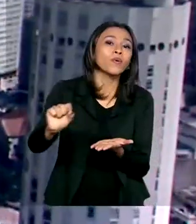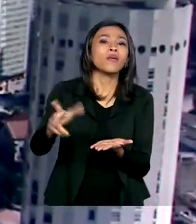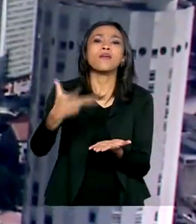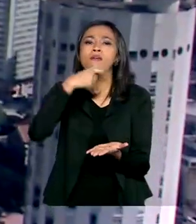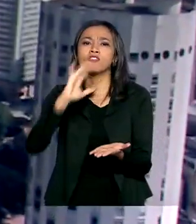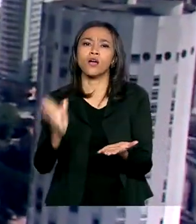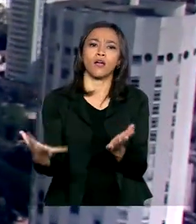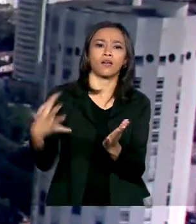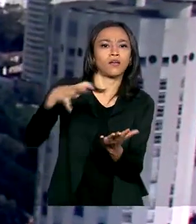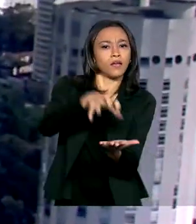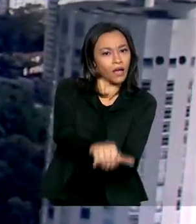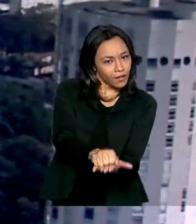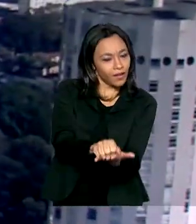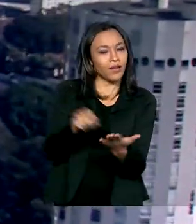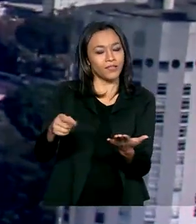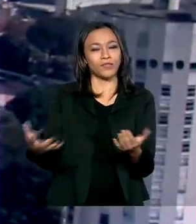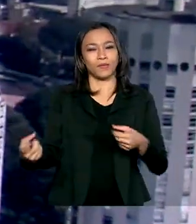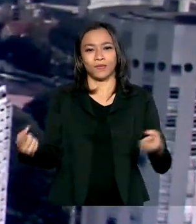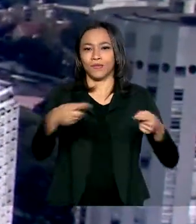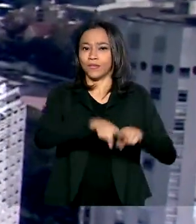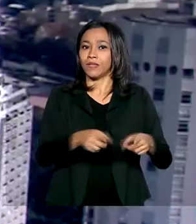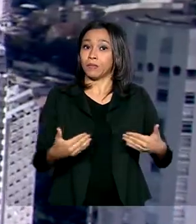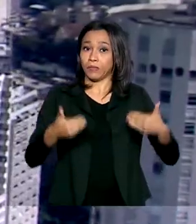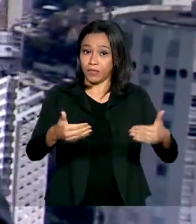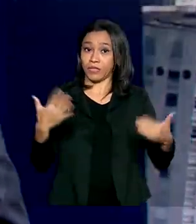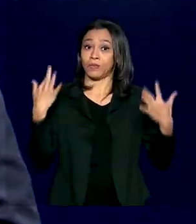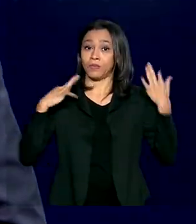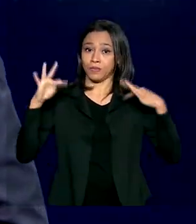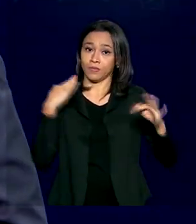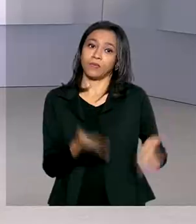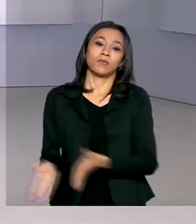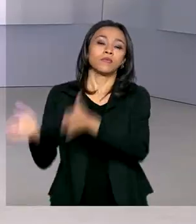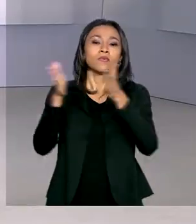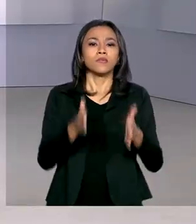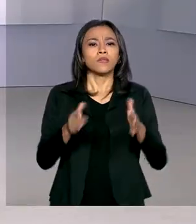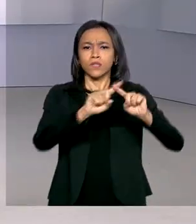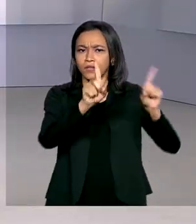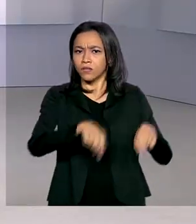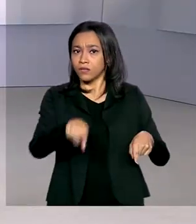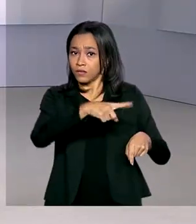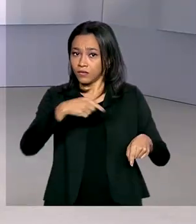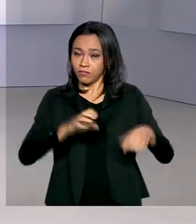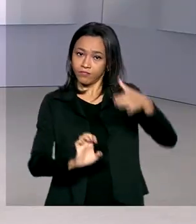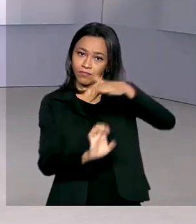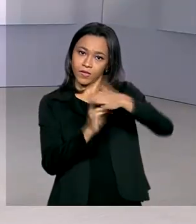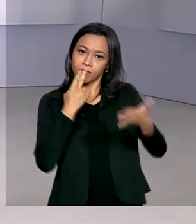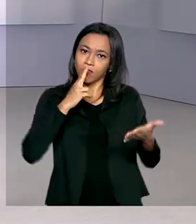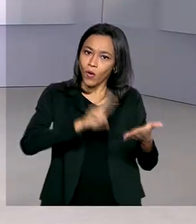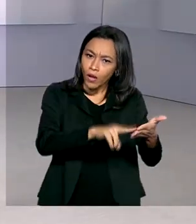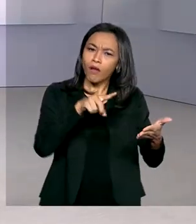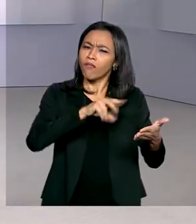Cadastur, o Cadastro Único do Ministério do Turismo. E os funcionários dos Correios vão ajudar quem tiver